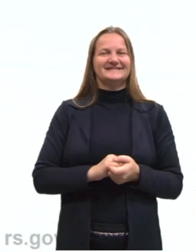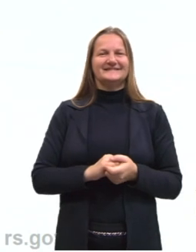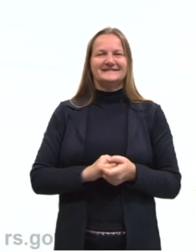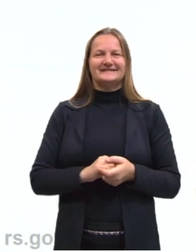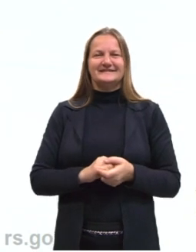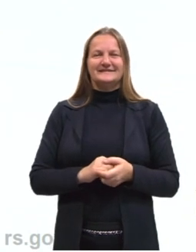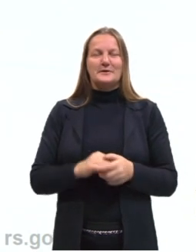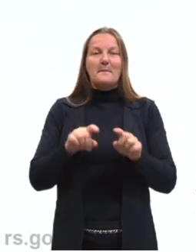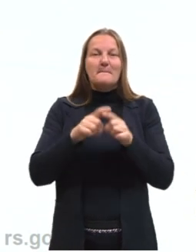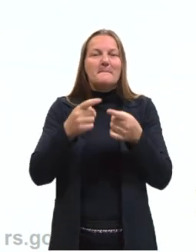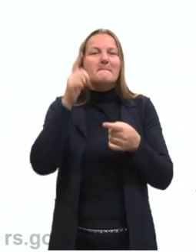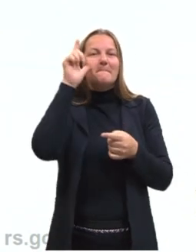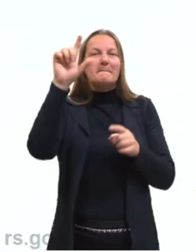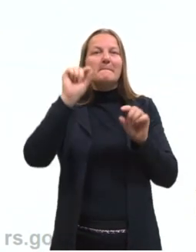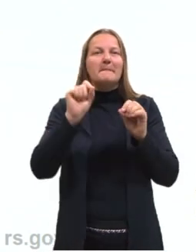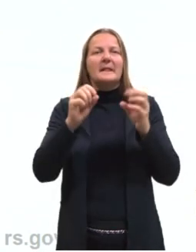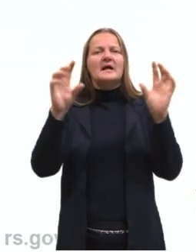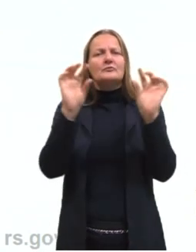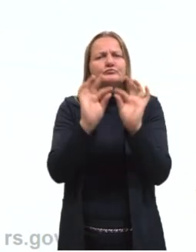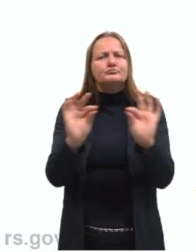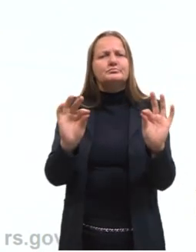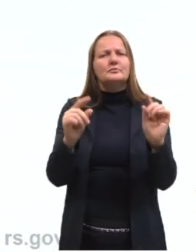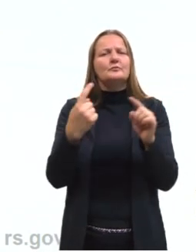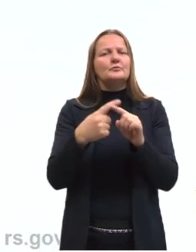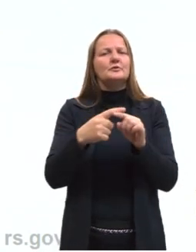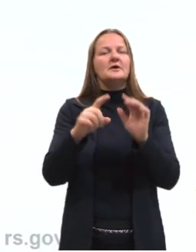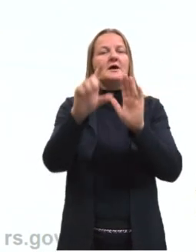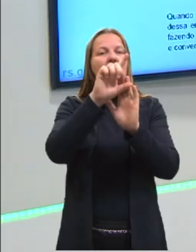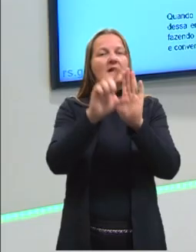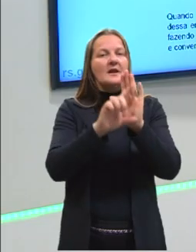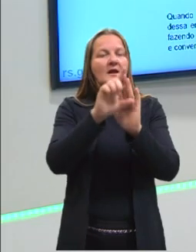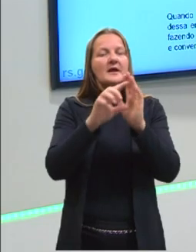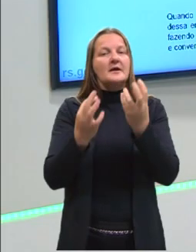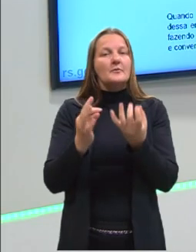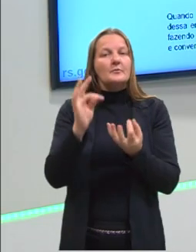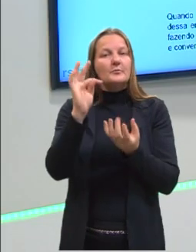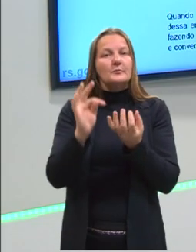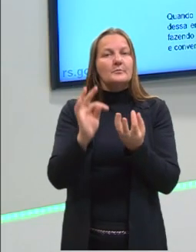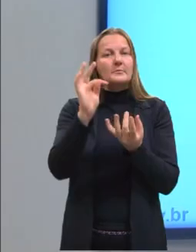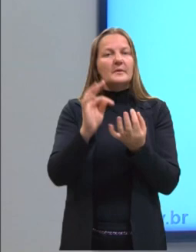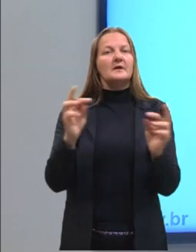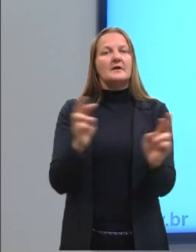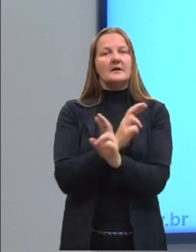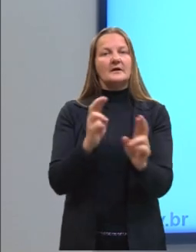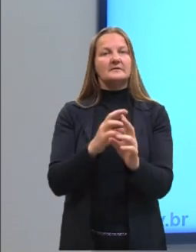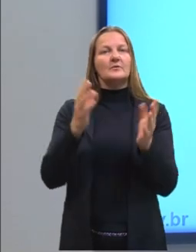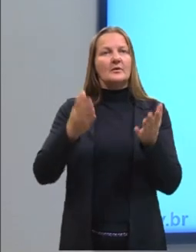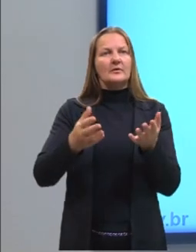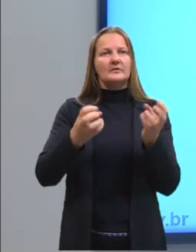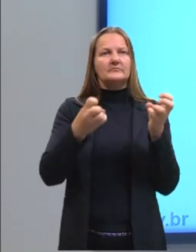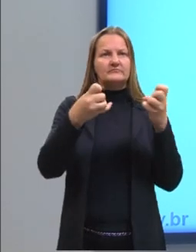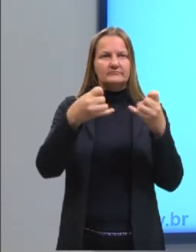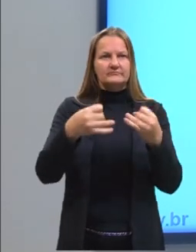consegue, de uma certa forma, simplificar a lei da termodinâmica para essa relação que a gente está vendo aqui.